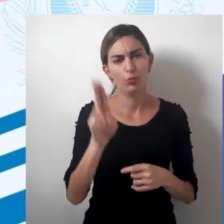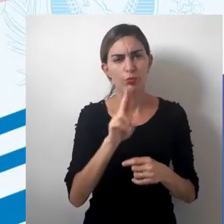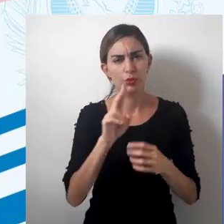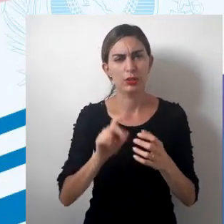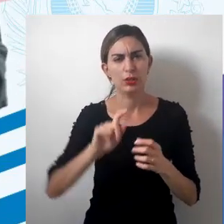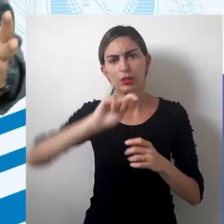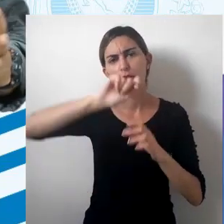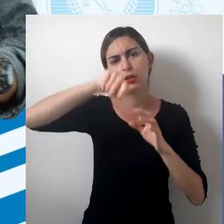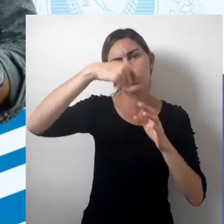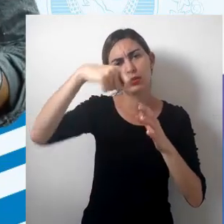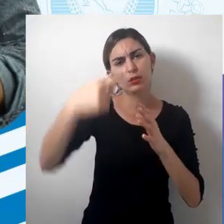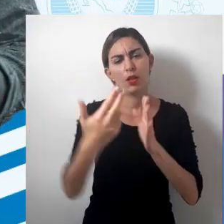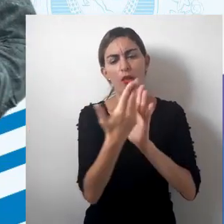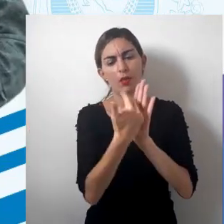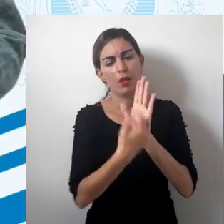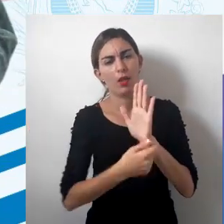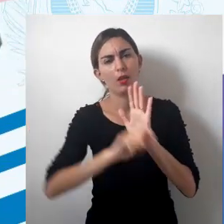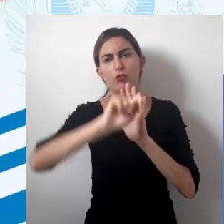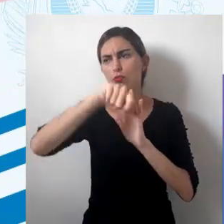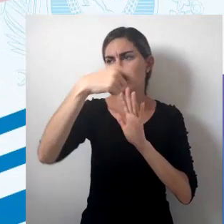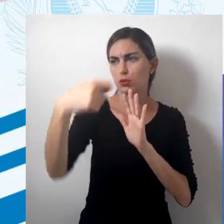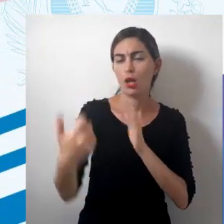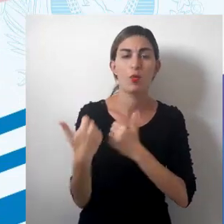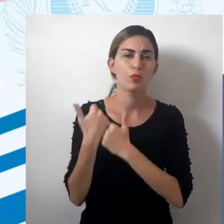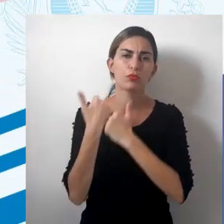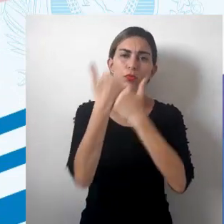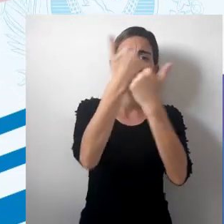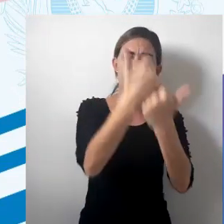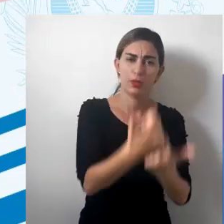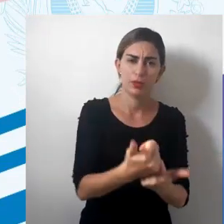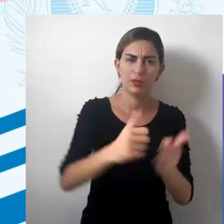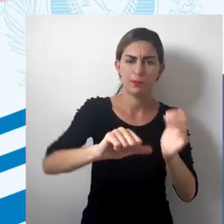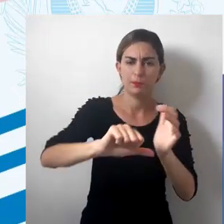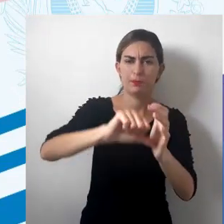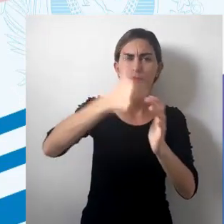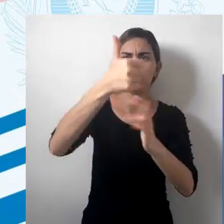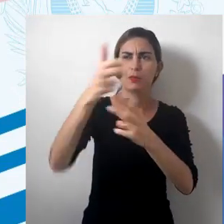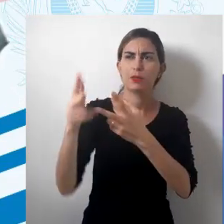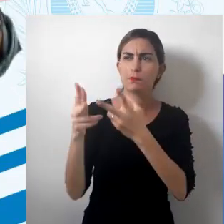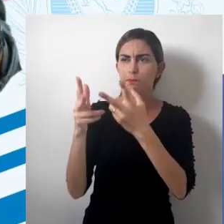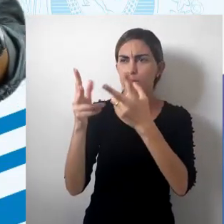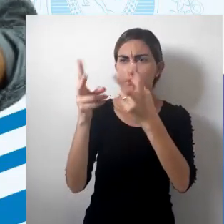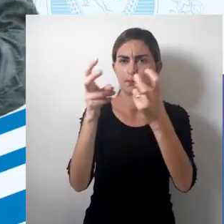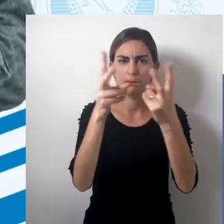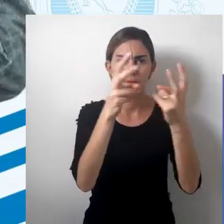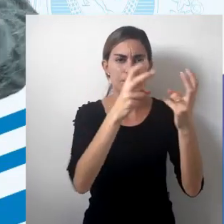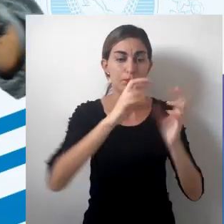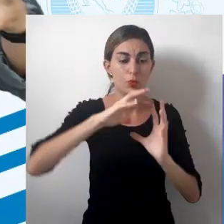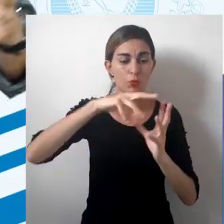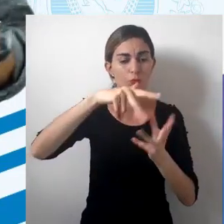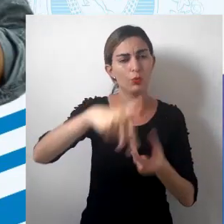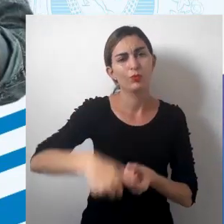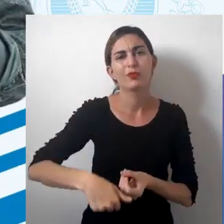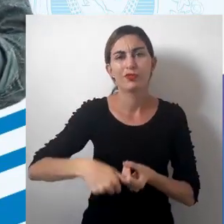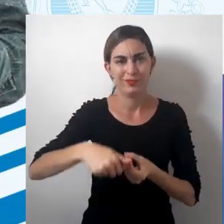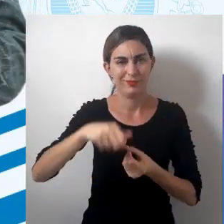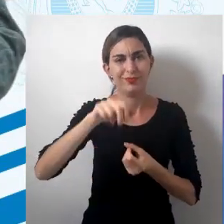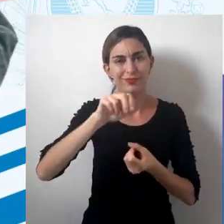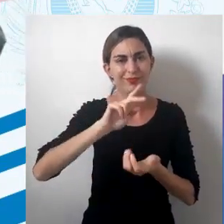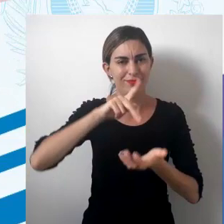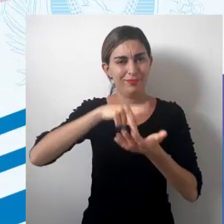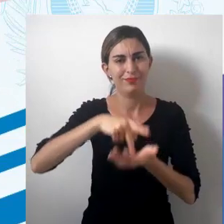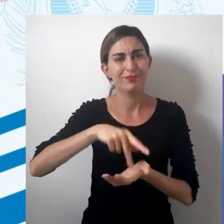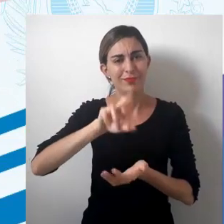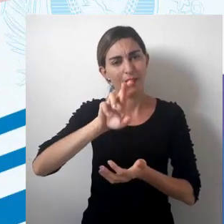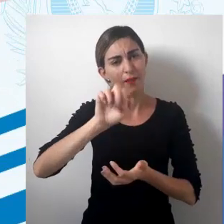símbolos e desenhos para representar as primeiras percepções do mundo real. Então,